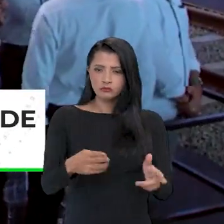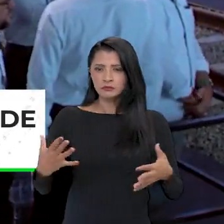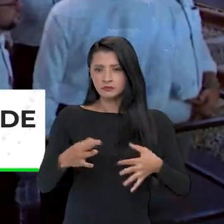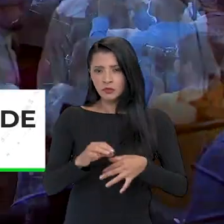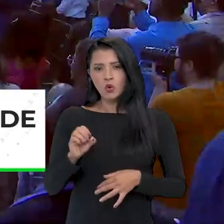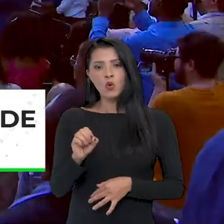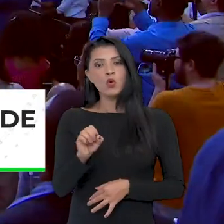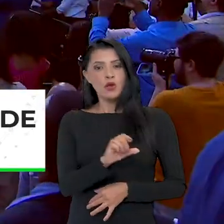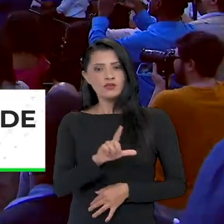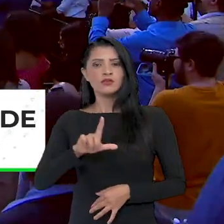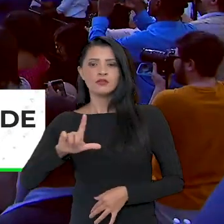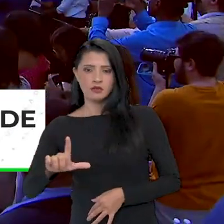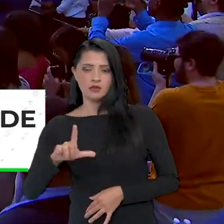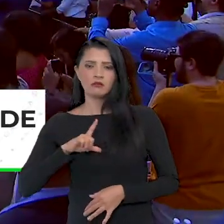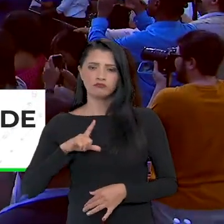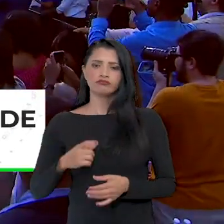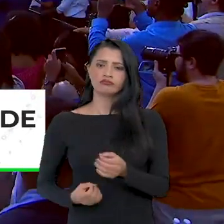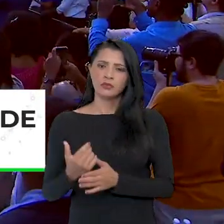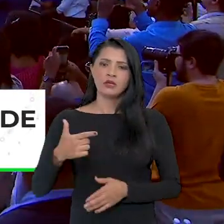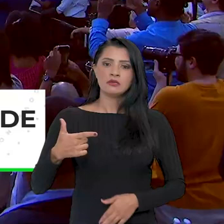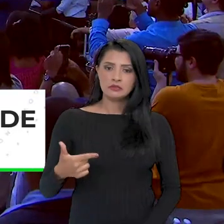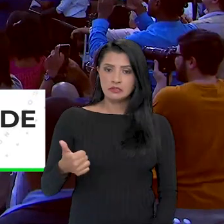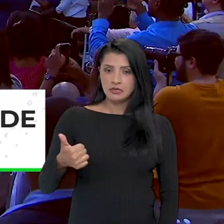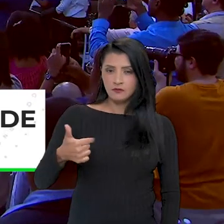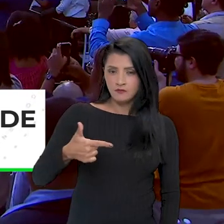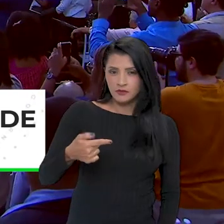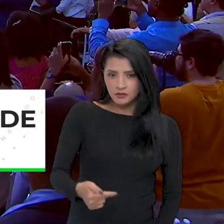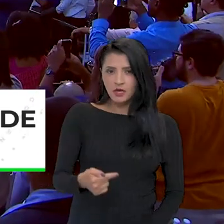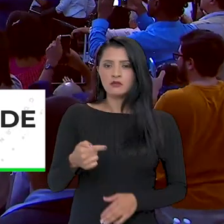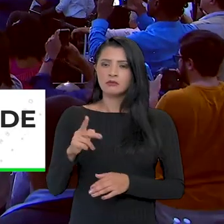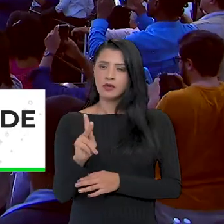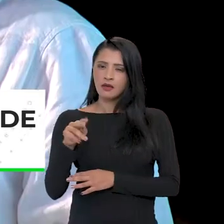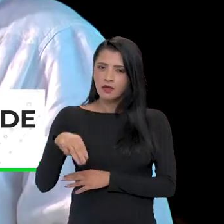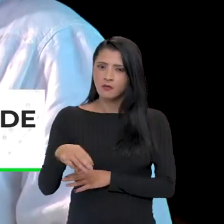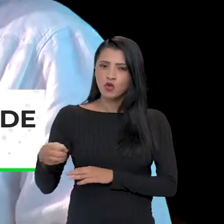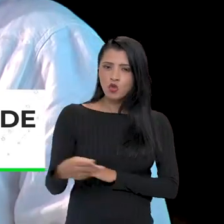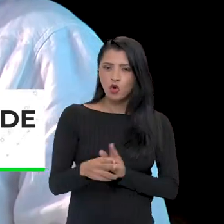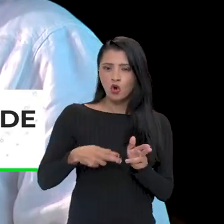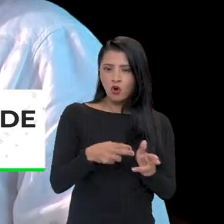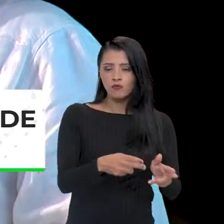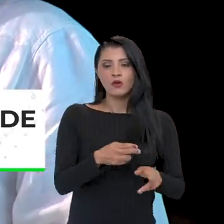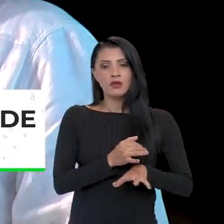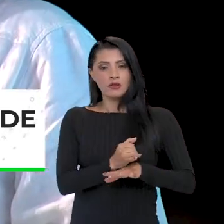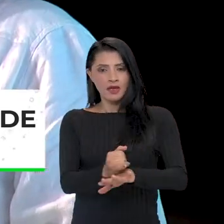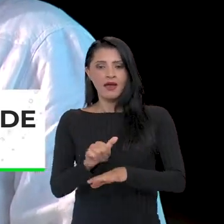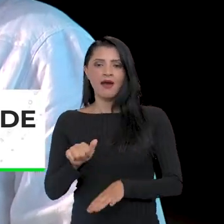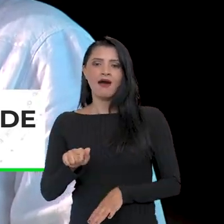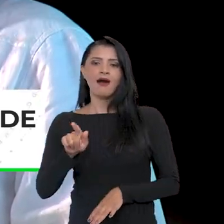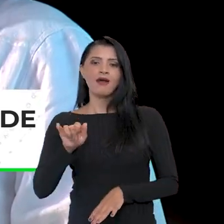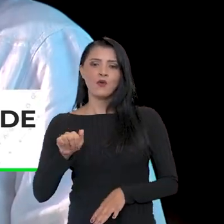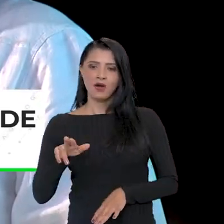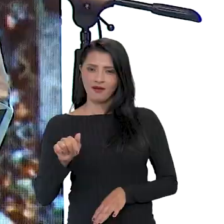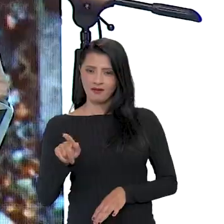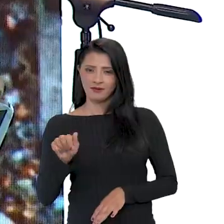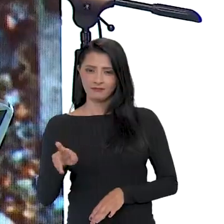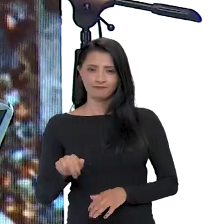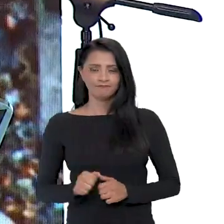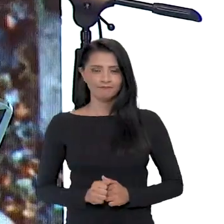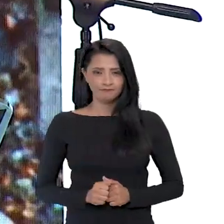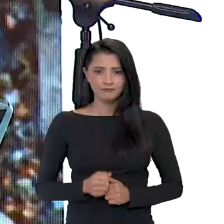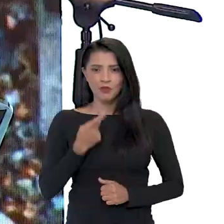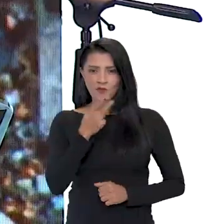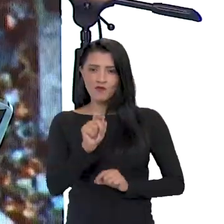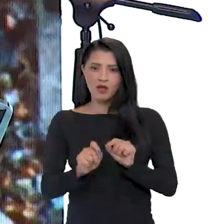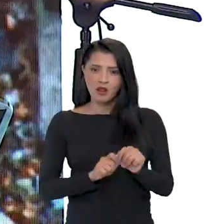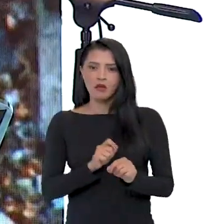Ferrovia de Integração Oeste-Leste. Serão instalados 127 quilômetros de novos trilhos entre Ilhéus e Aiquara. Eu queria